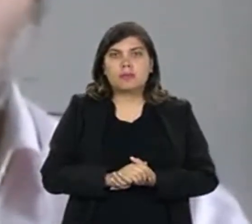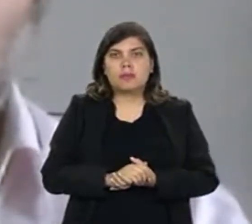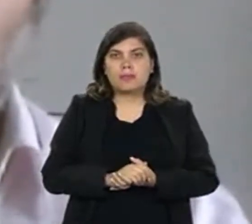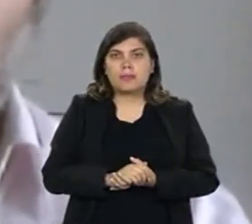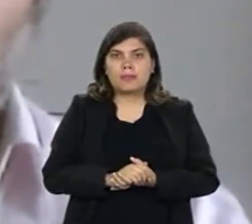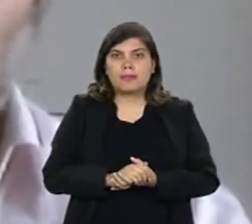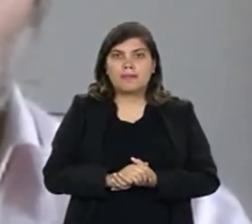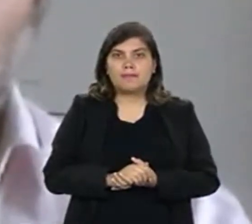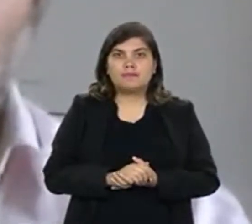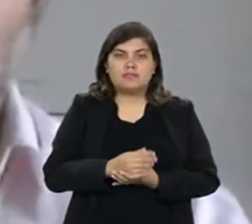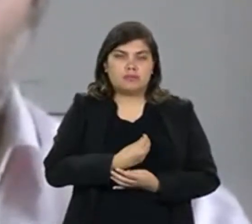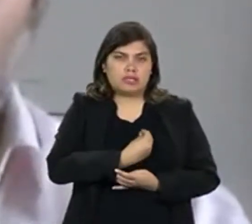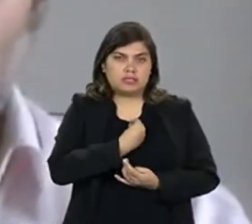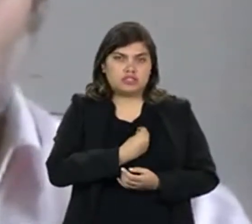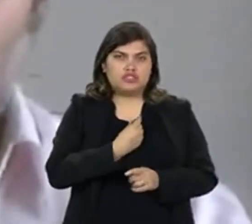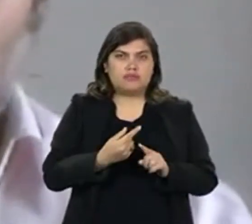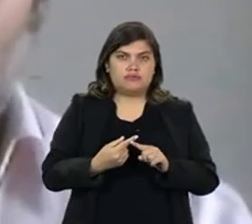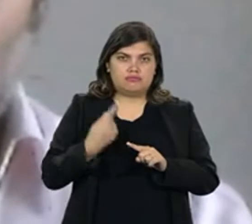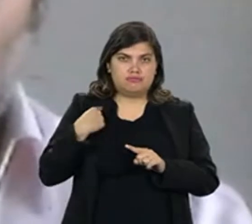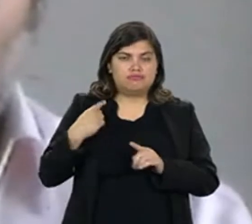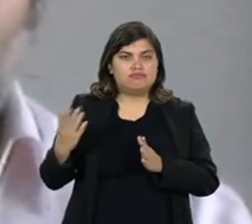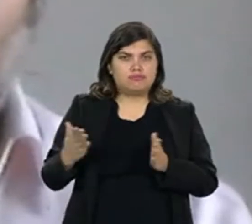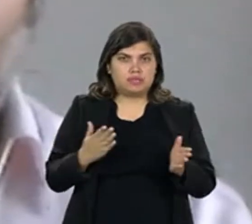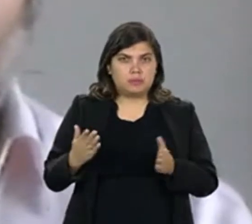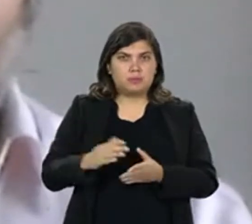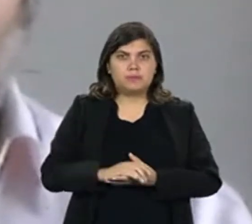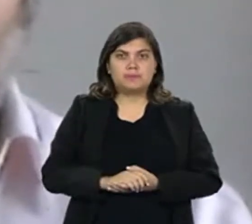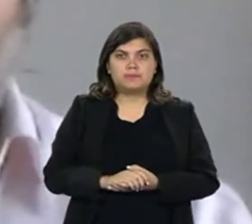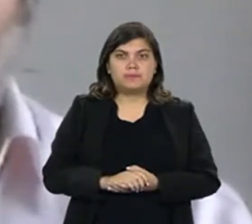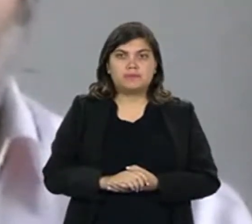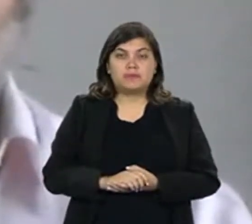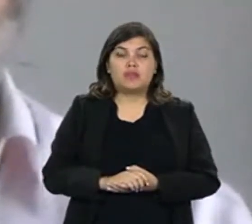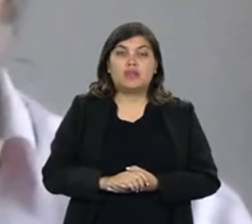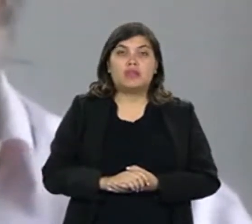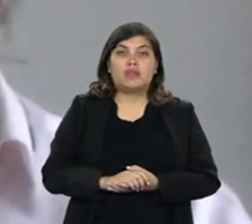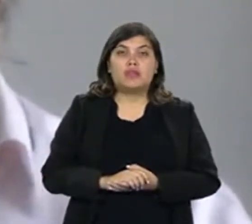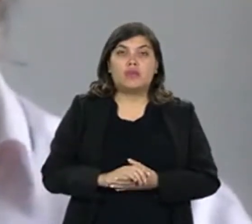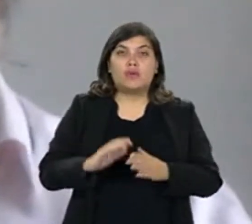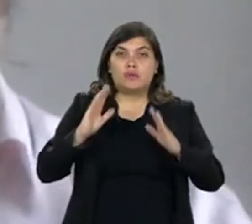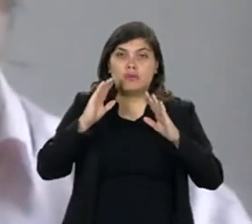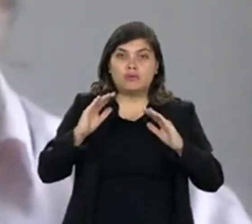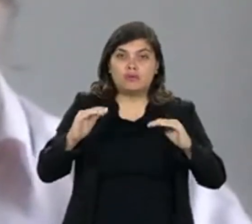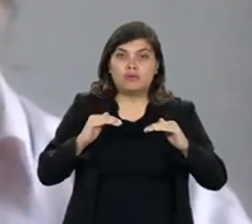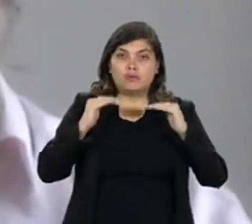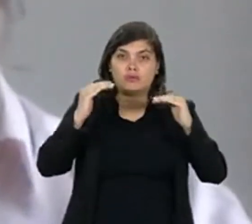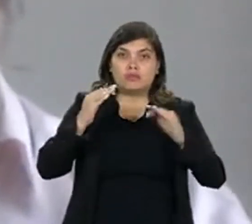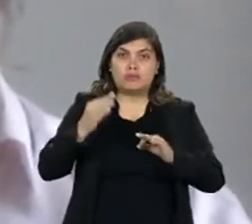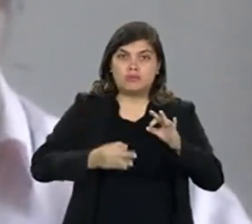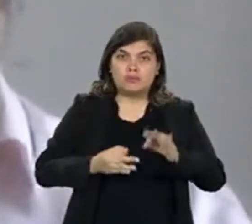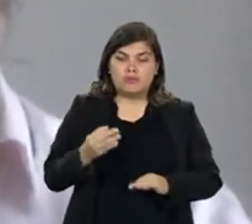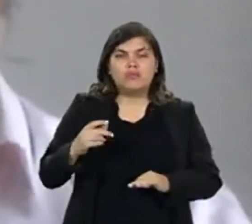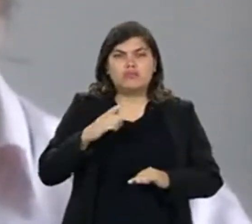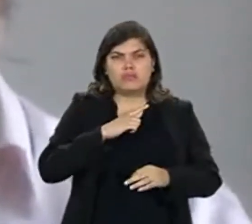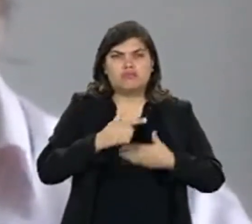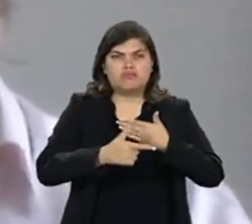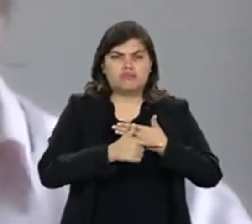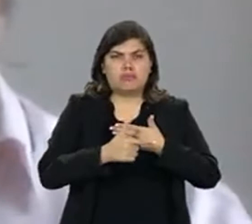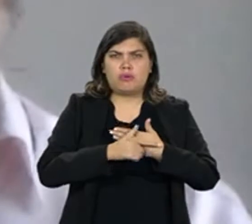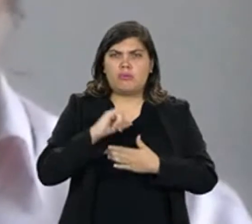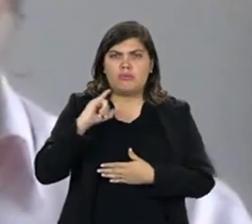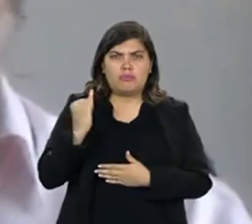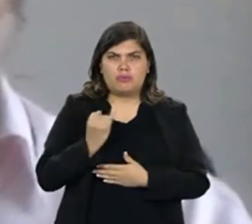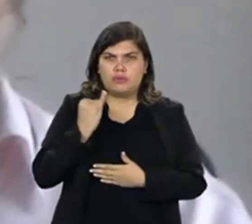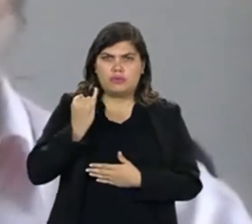pensarmos nesses temas. Então, o Tribunal, é interessante ter um papel muito importante